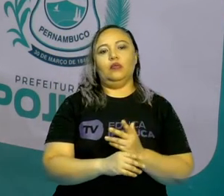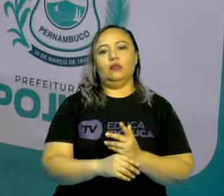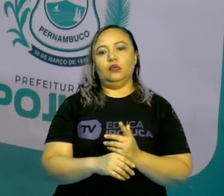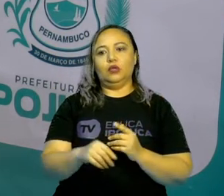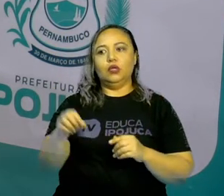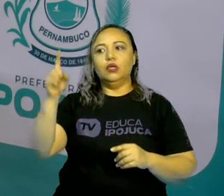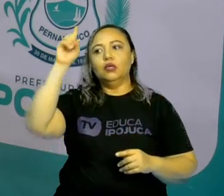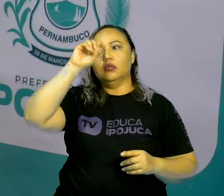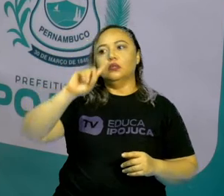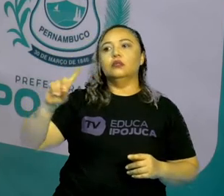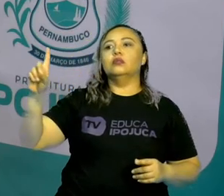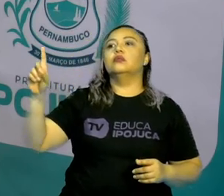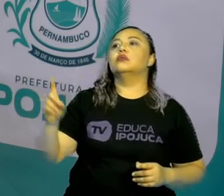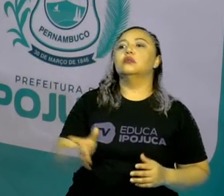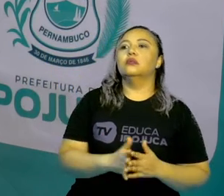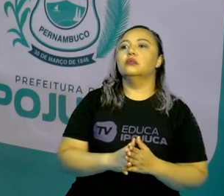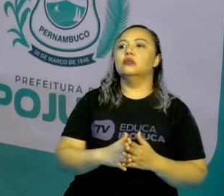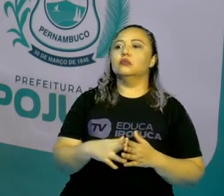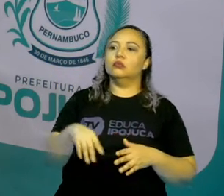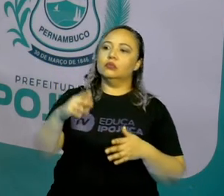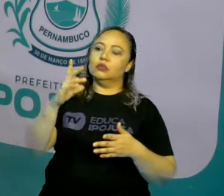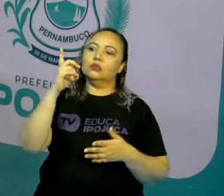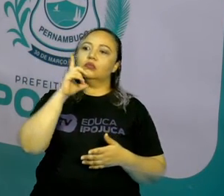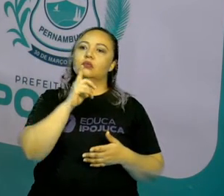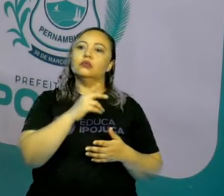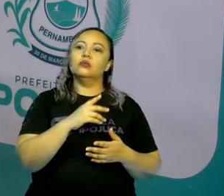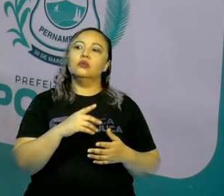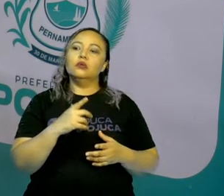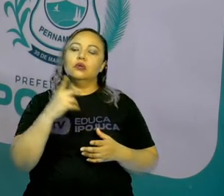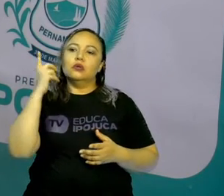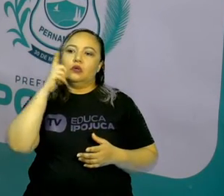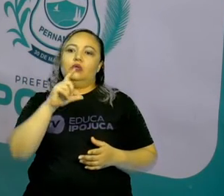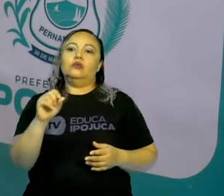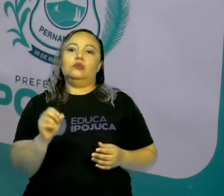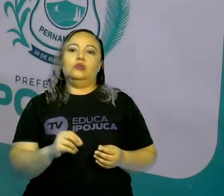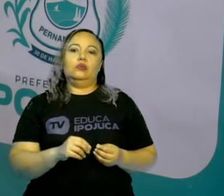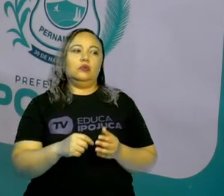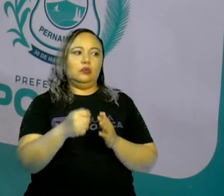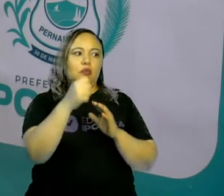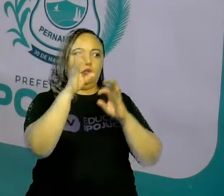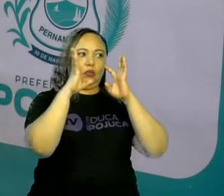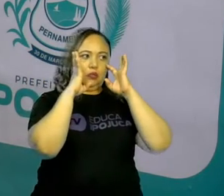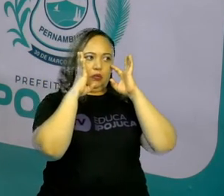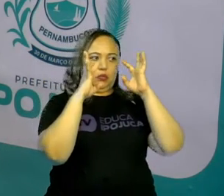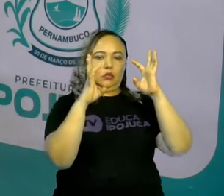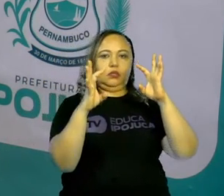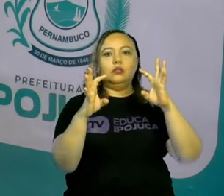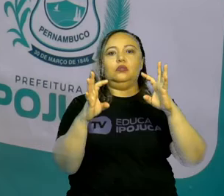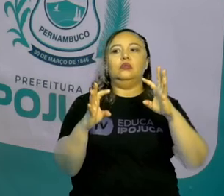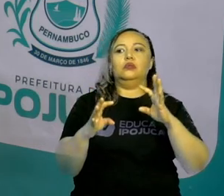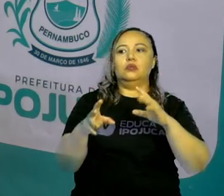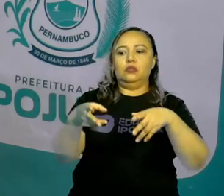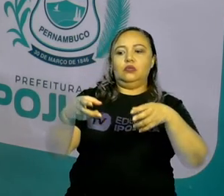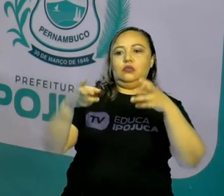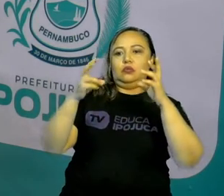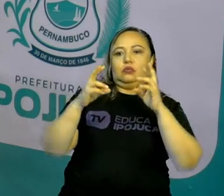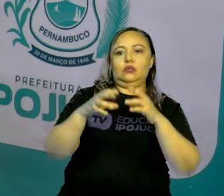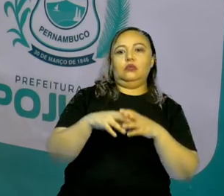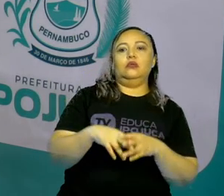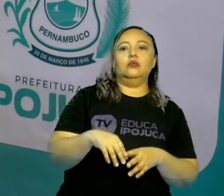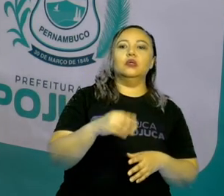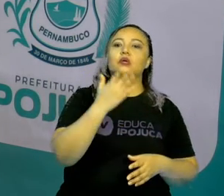Coloca a data que você pegou. Ganhou, né? E faça essa observação. As características dele. Se ele é